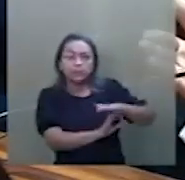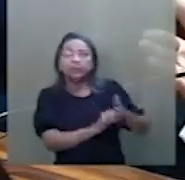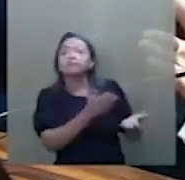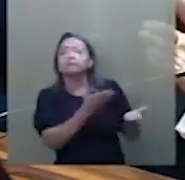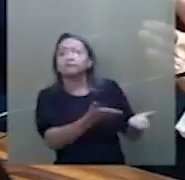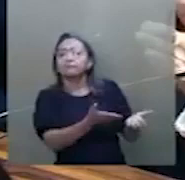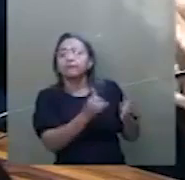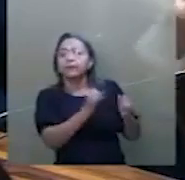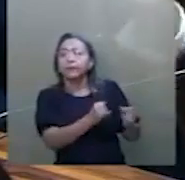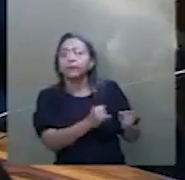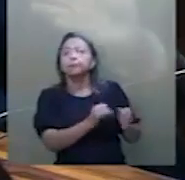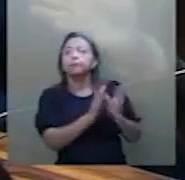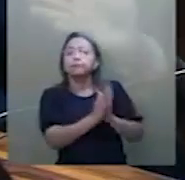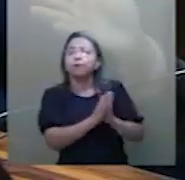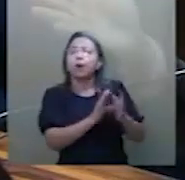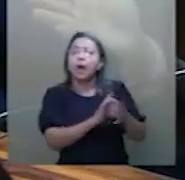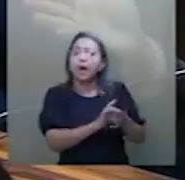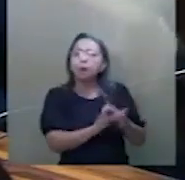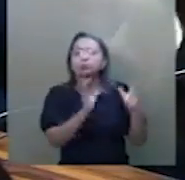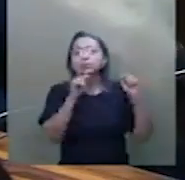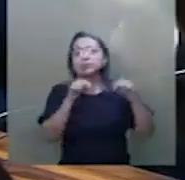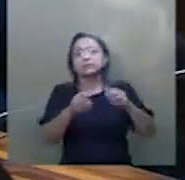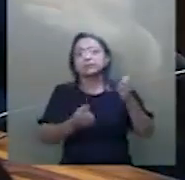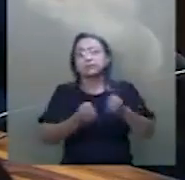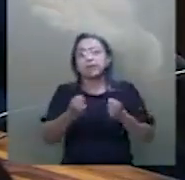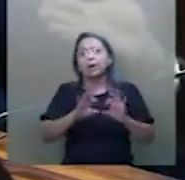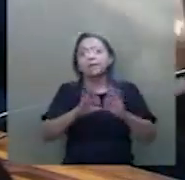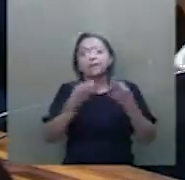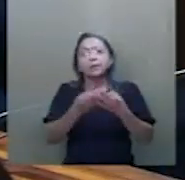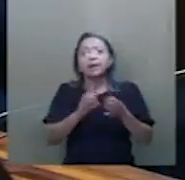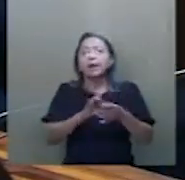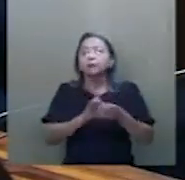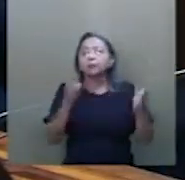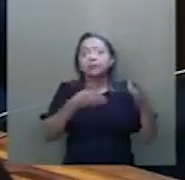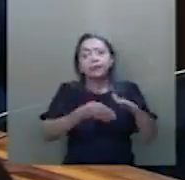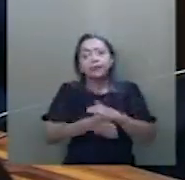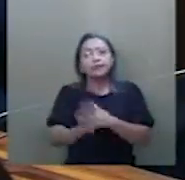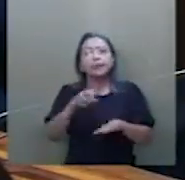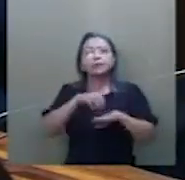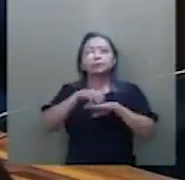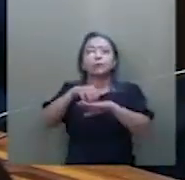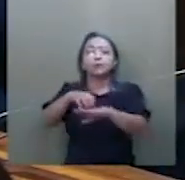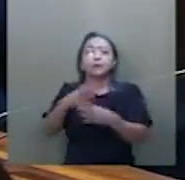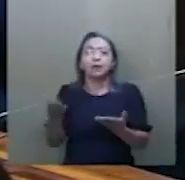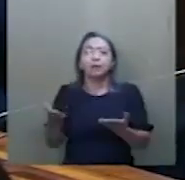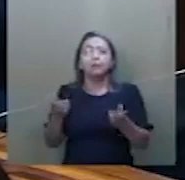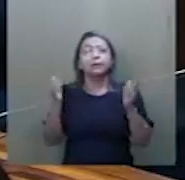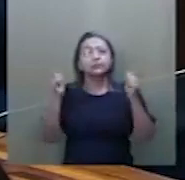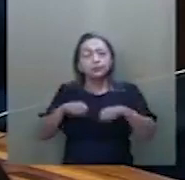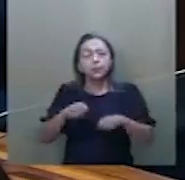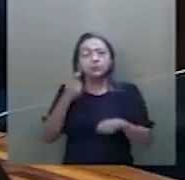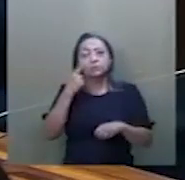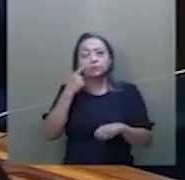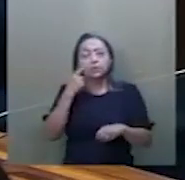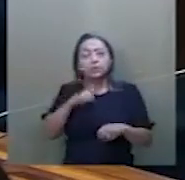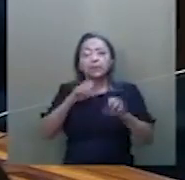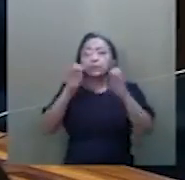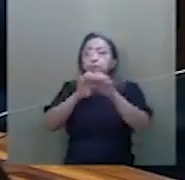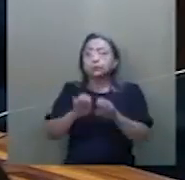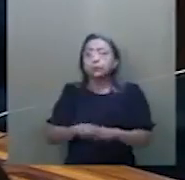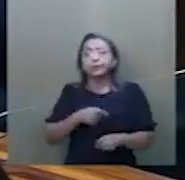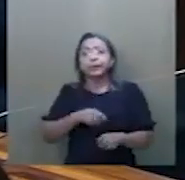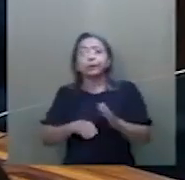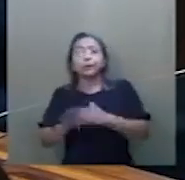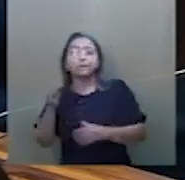secretário, autorize pelo menos esses veículos, essas famílias, entrarem no terminal para que eles possam ter estrutura para ir num